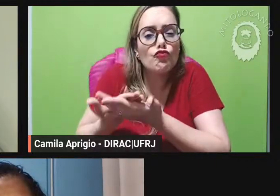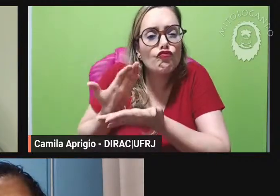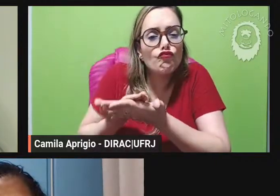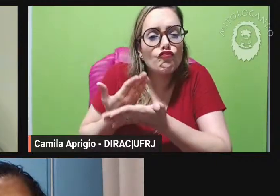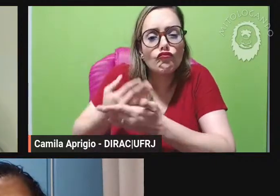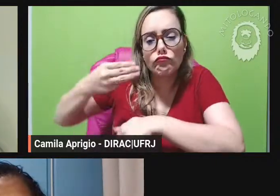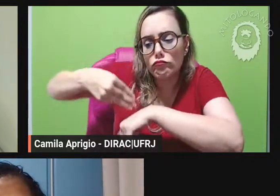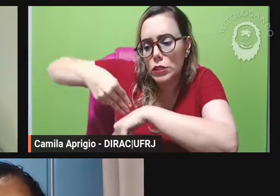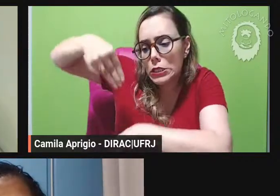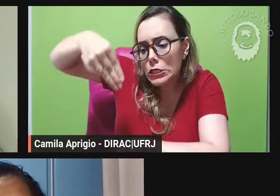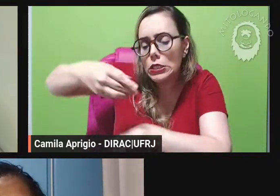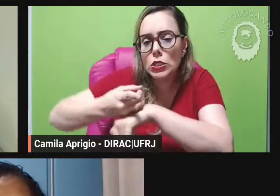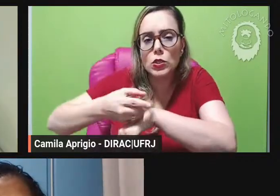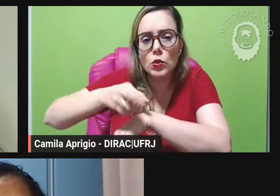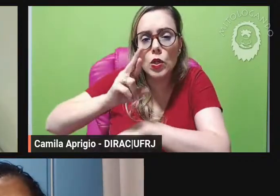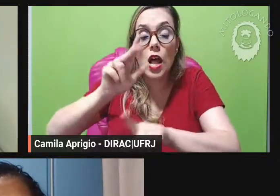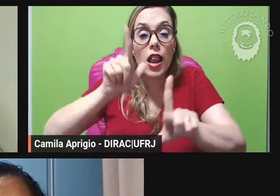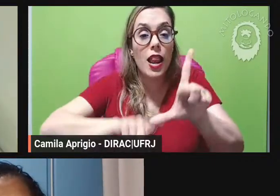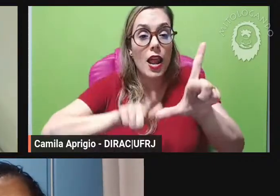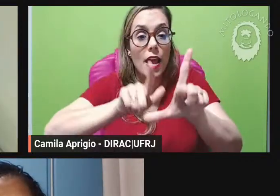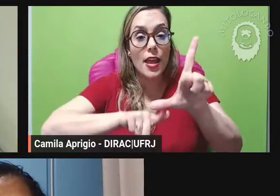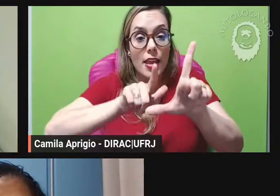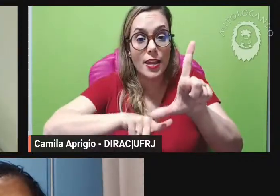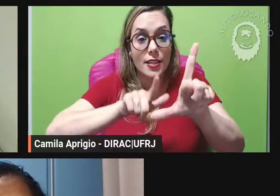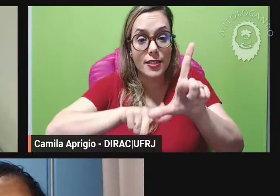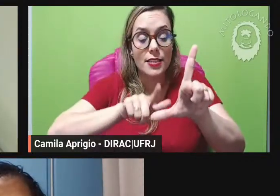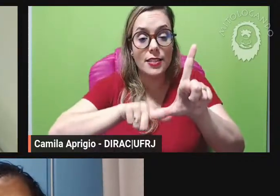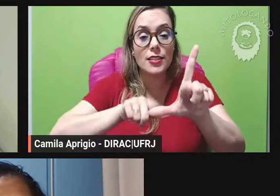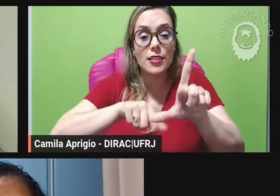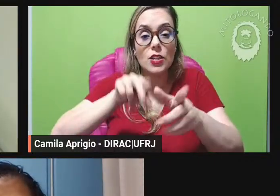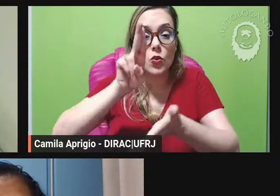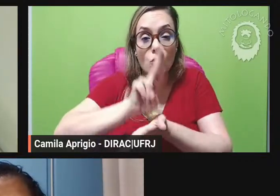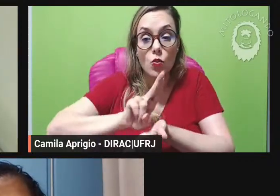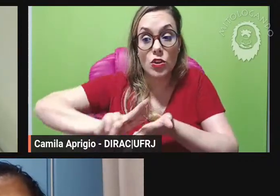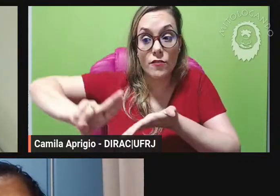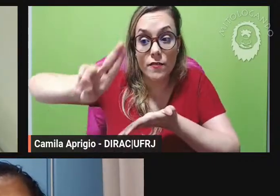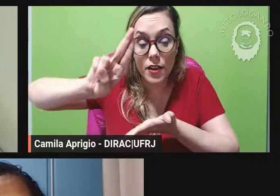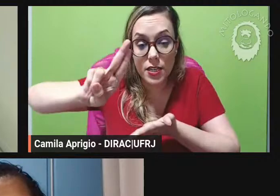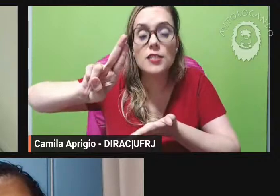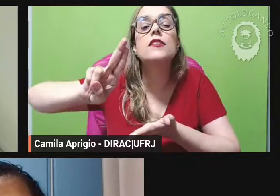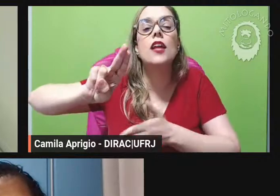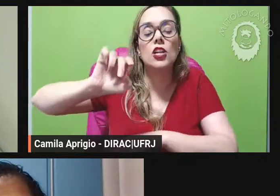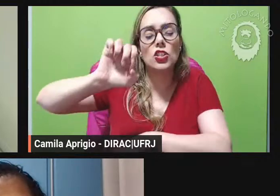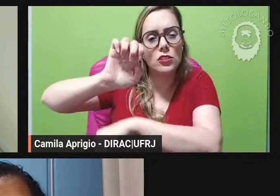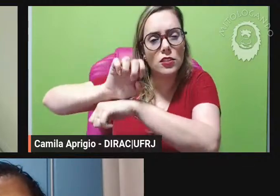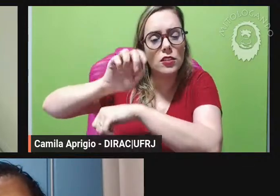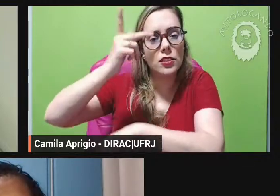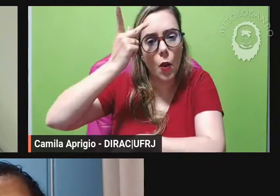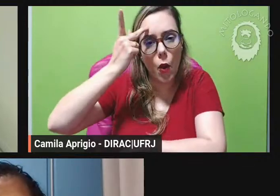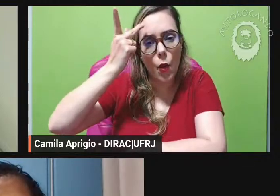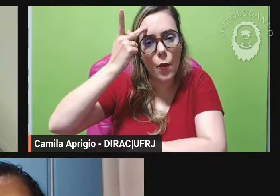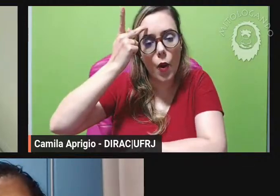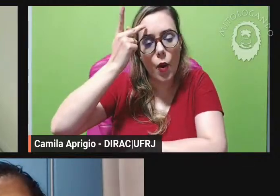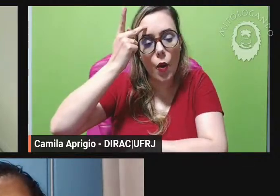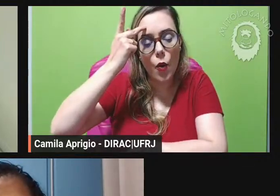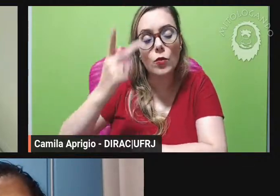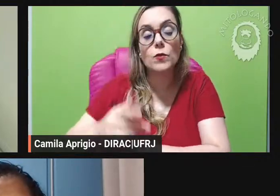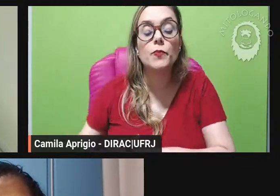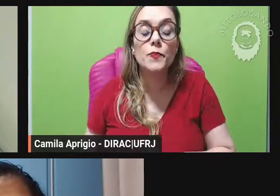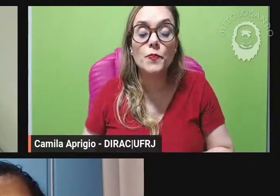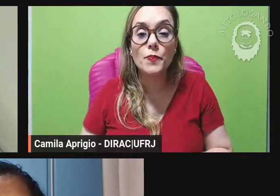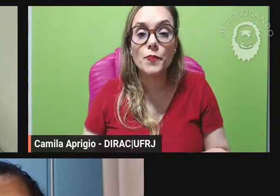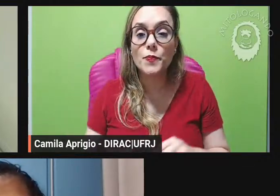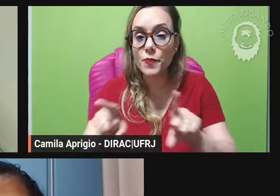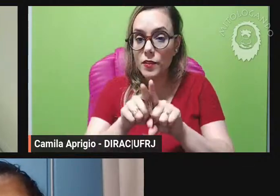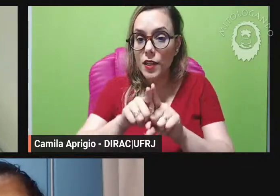doutorado em letras na Universidade Estadual Paulista né Júlio de Mesquita Filho no Campos de Assis teve a